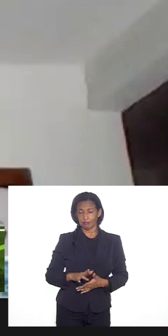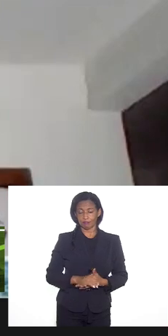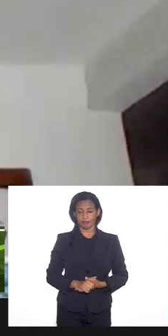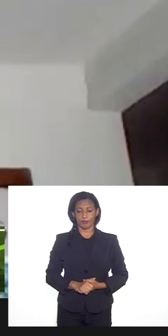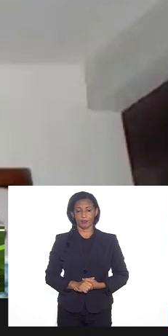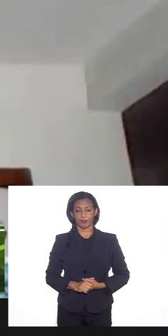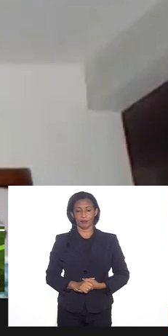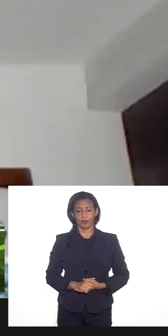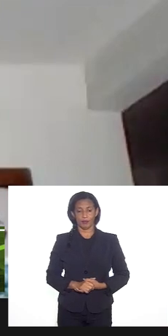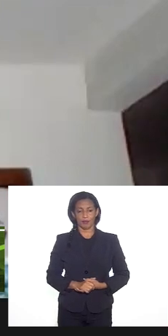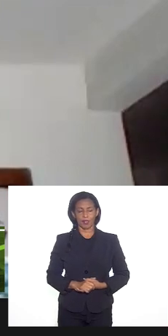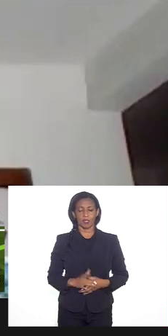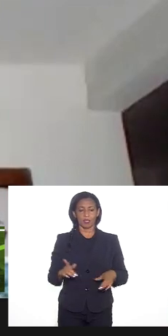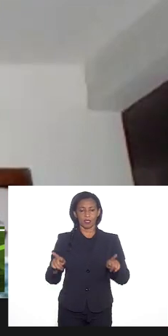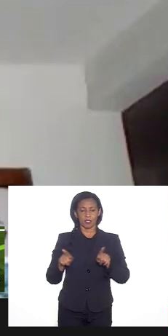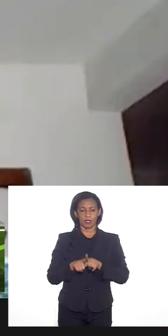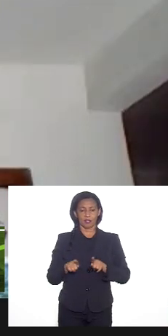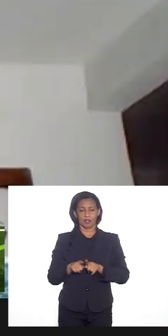Eu também vou